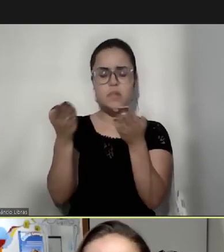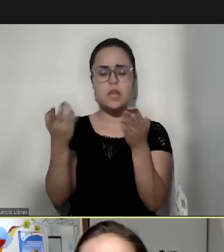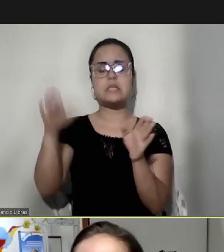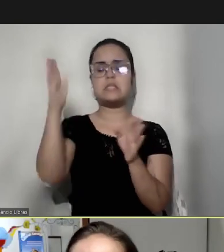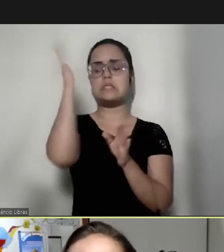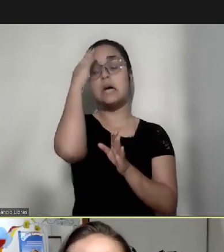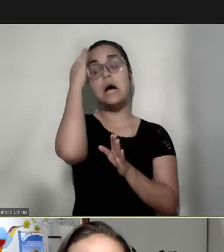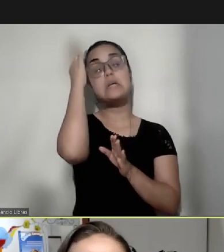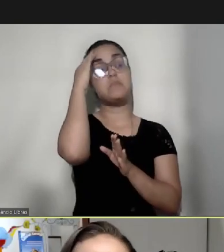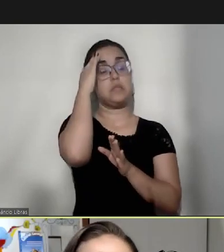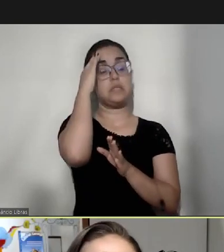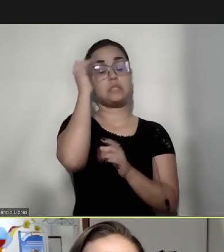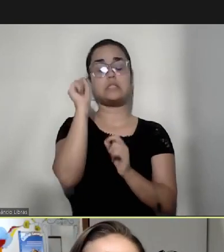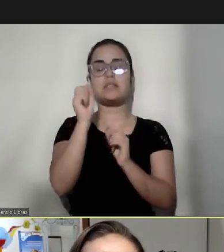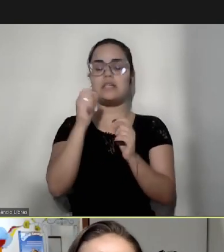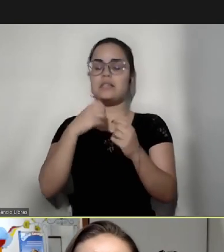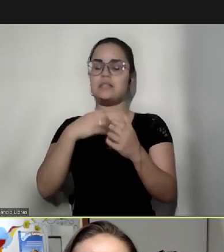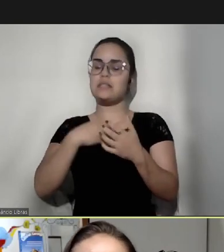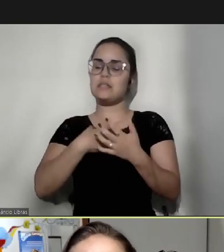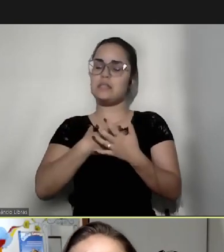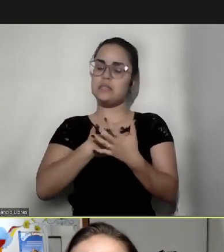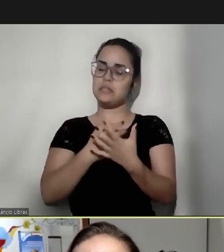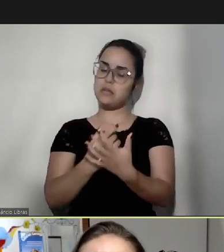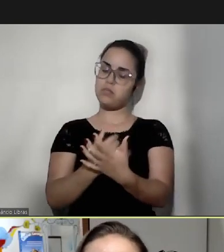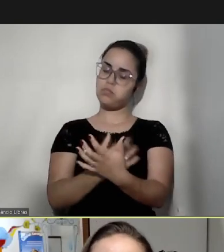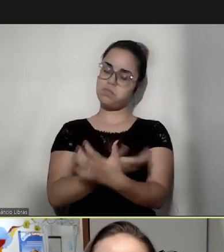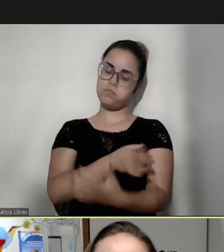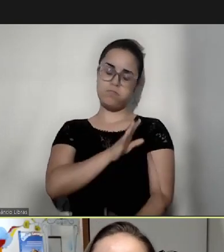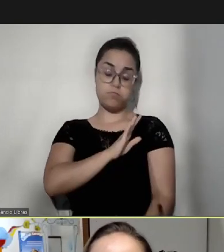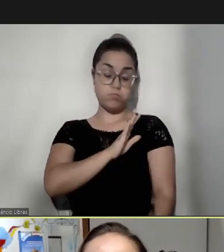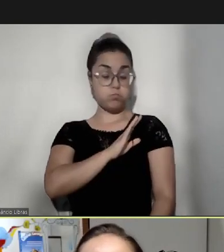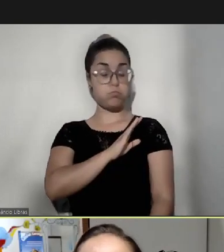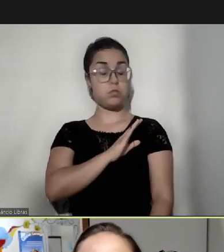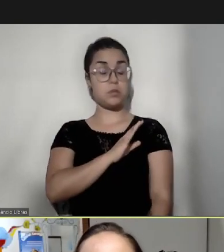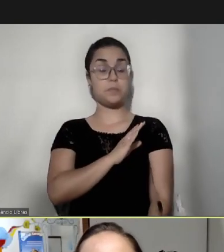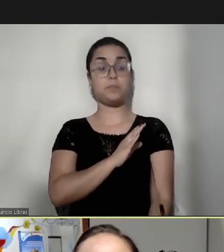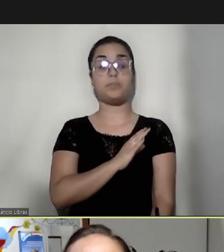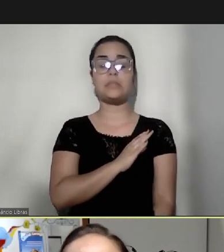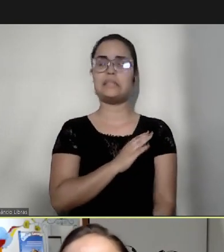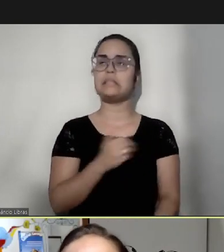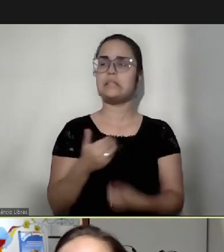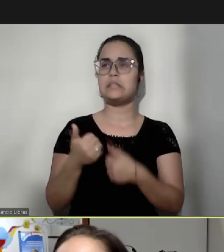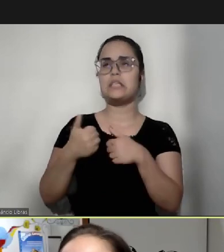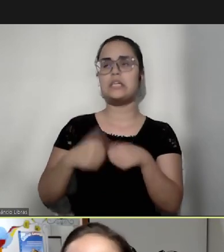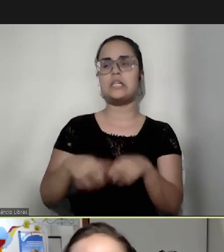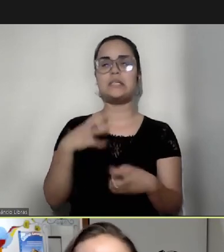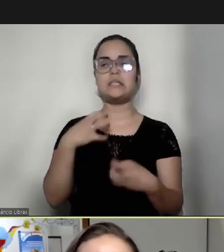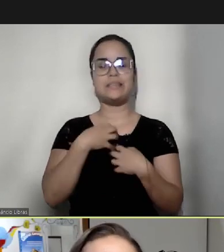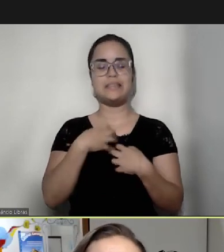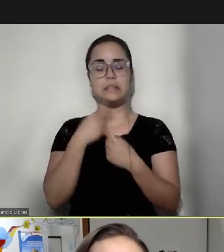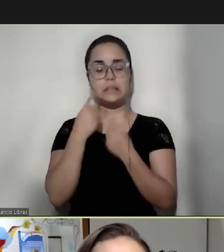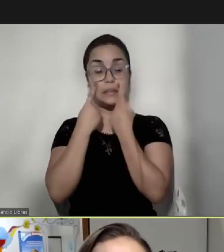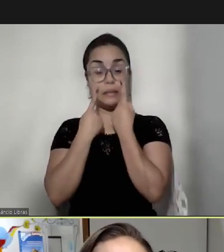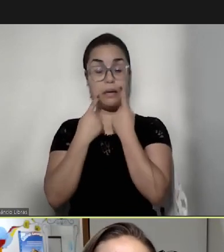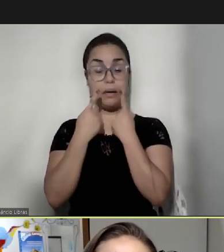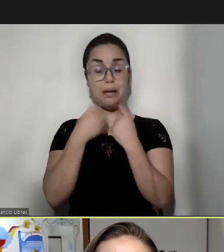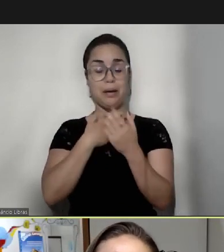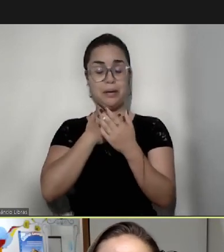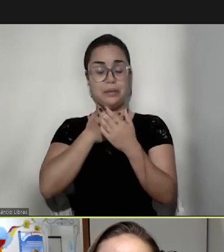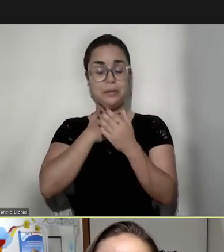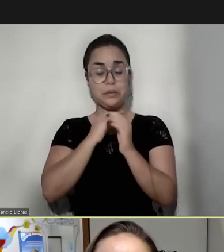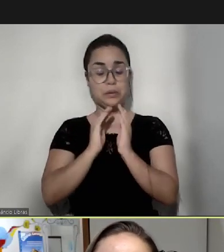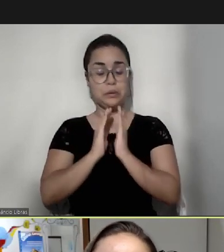que toca profundamente o nosso coração. Fiquei aqui com o chorinho um pouquinho engasgado, porque